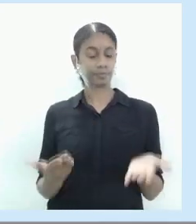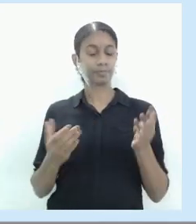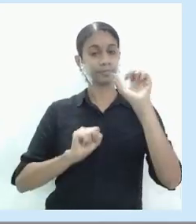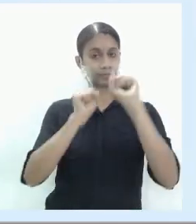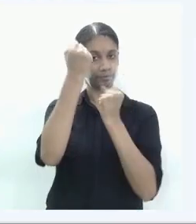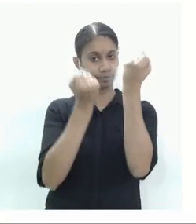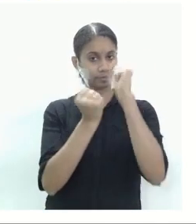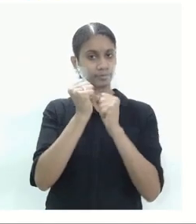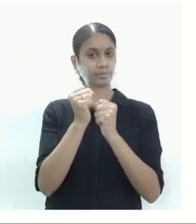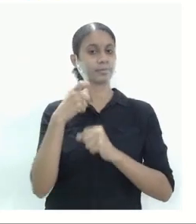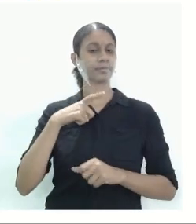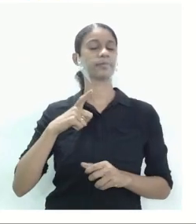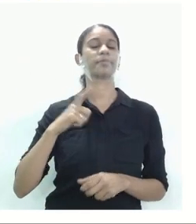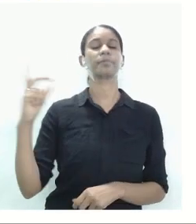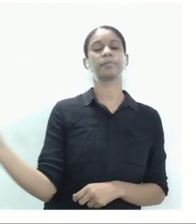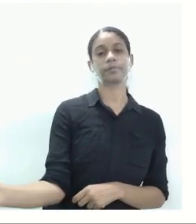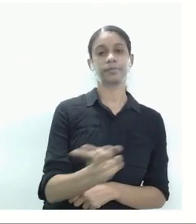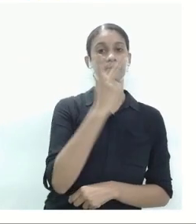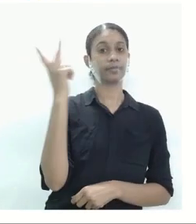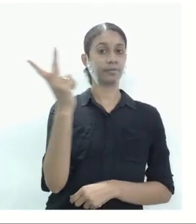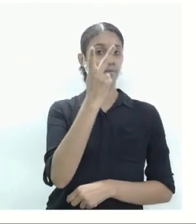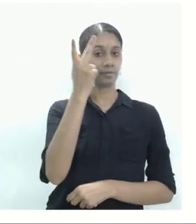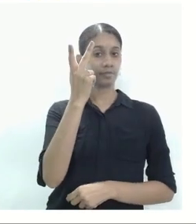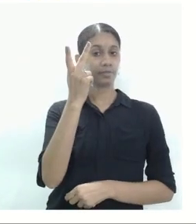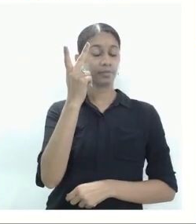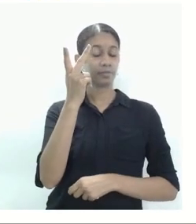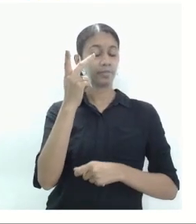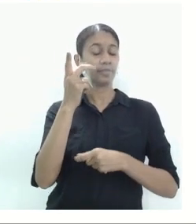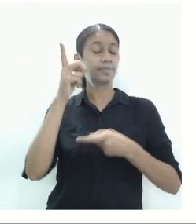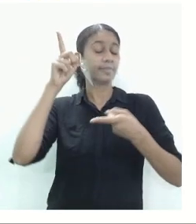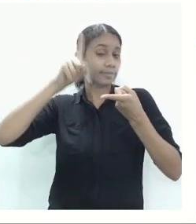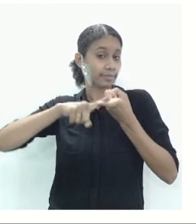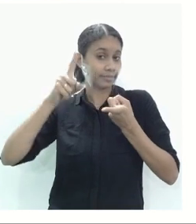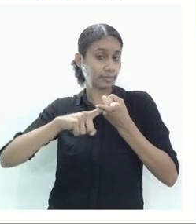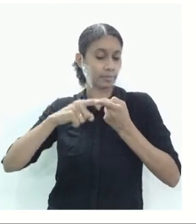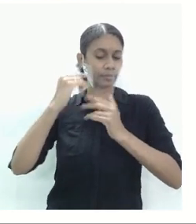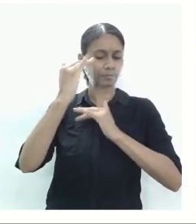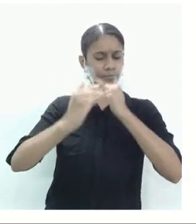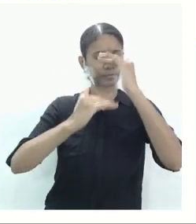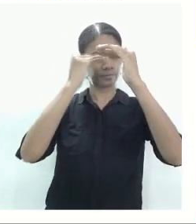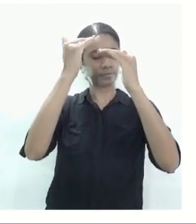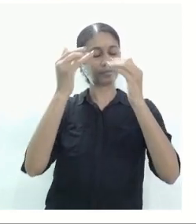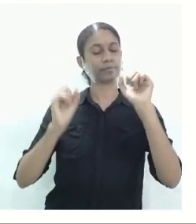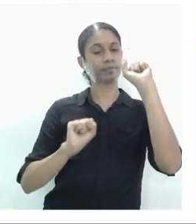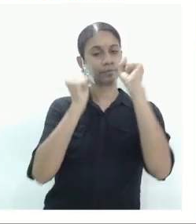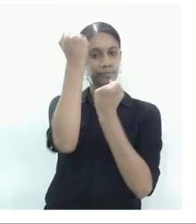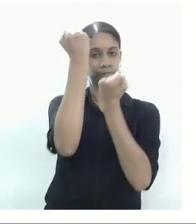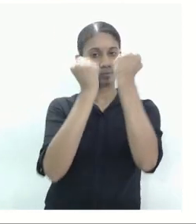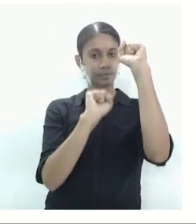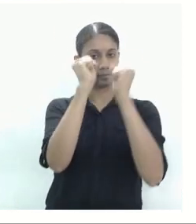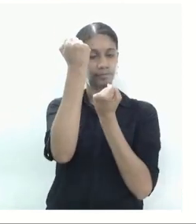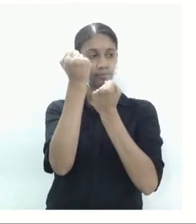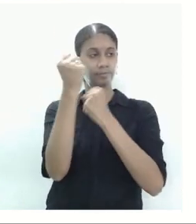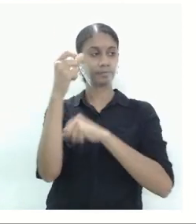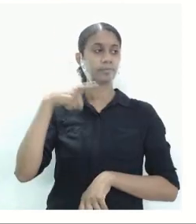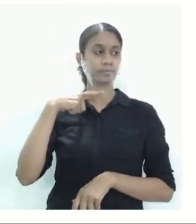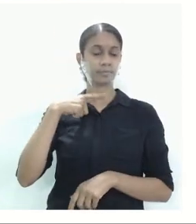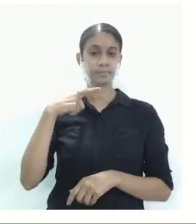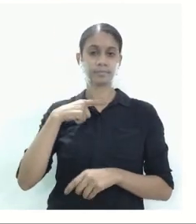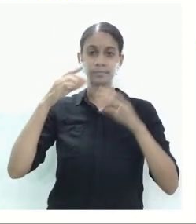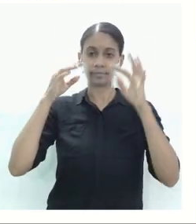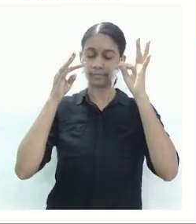não só valor, porque além do processo de desenvolvimento industrial, nós temos aí a